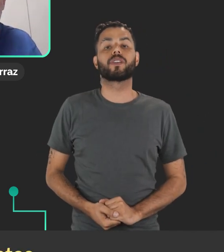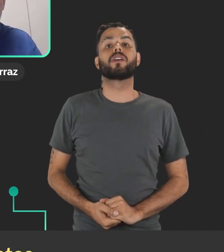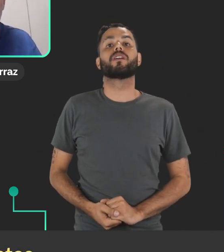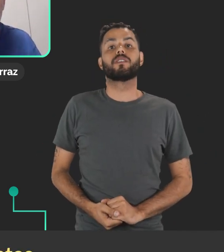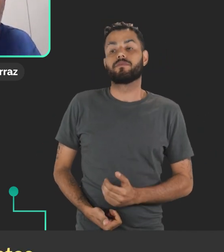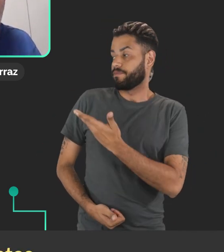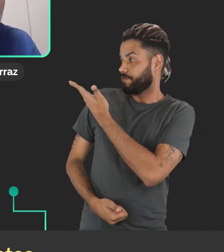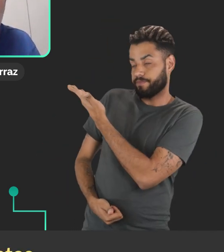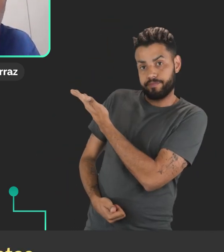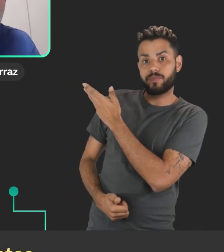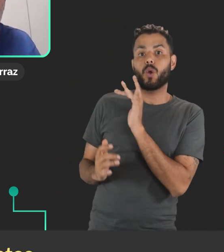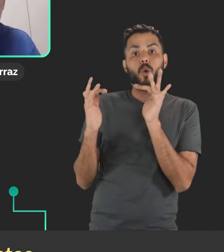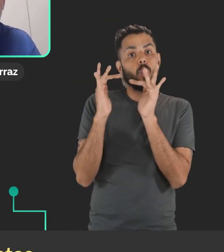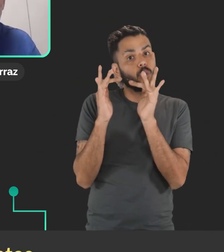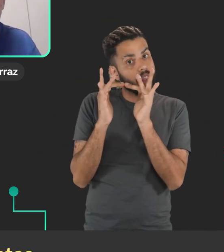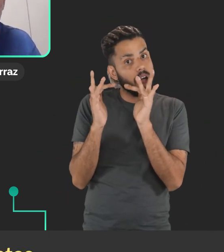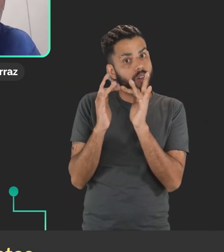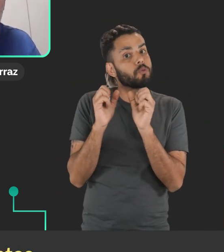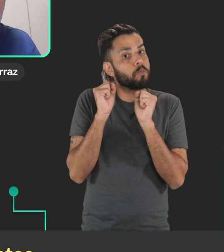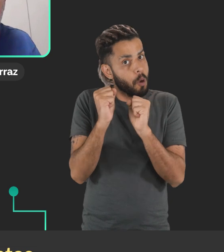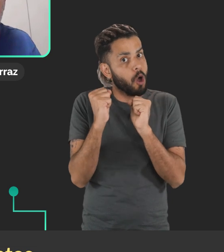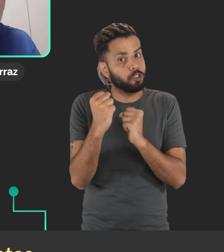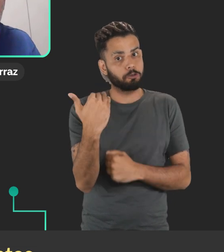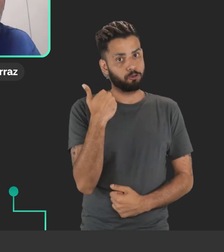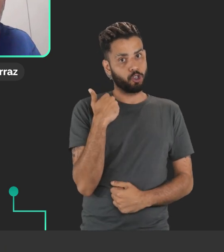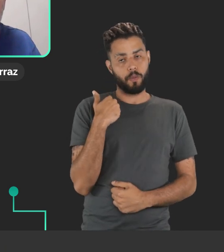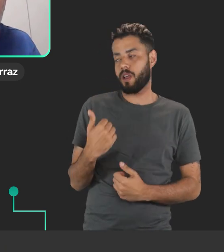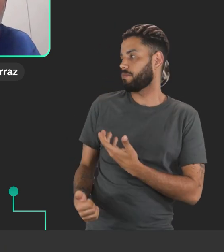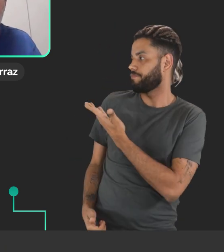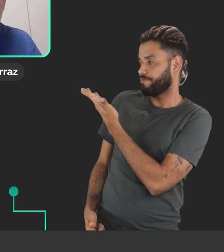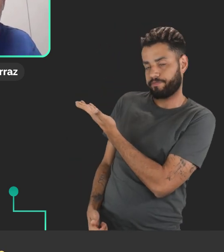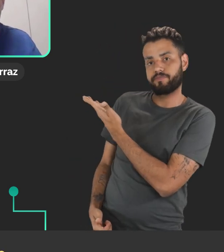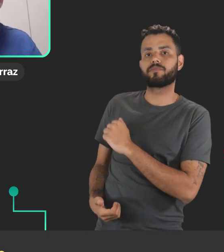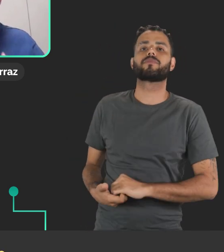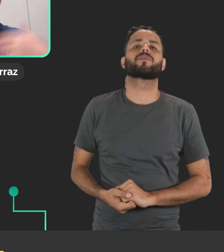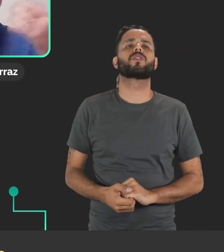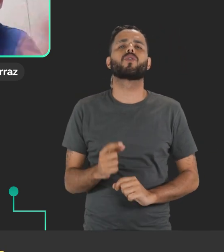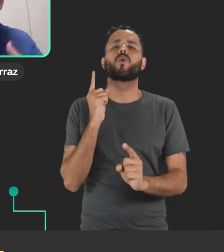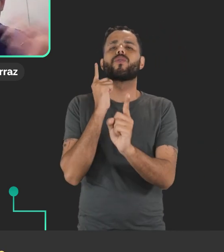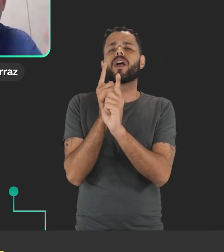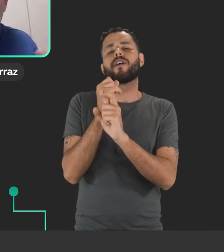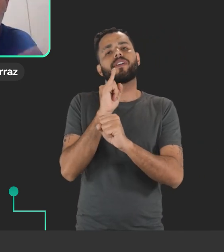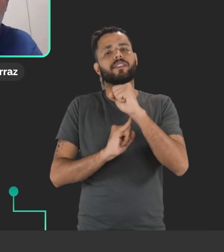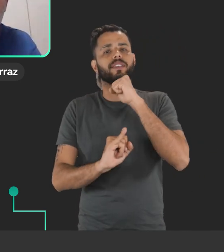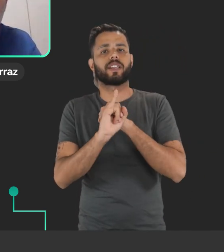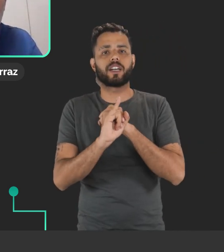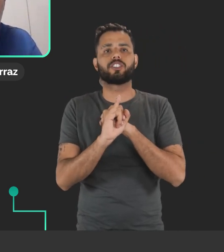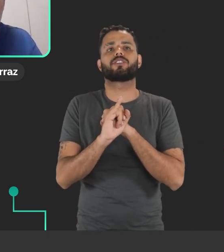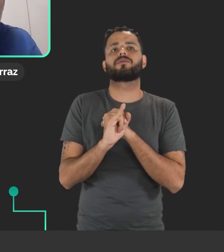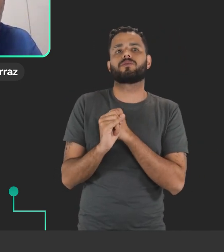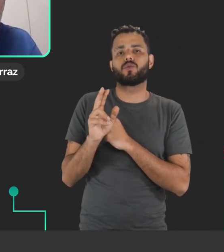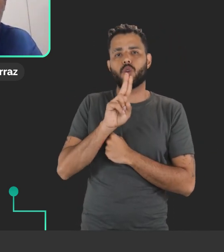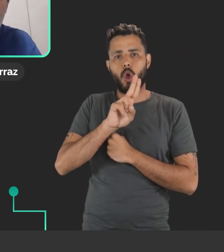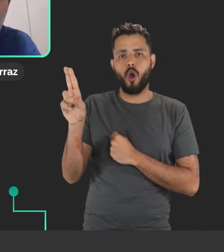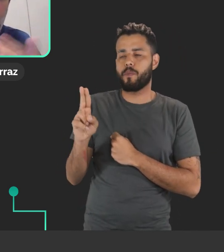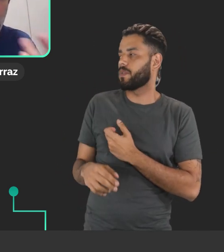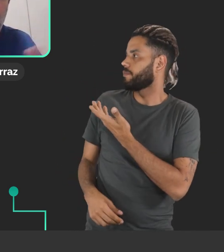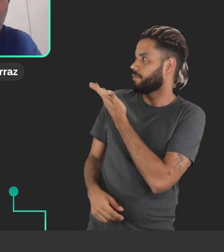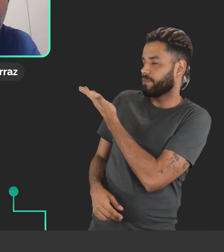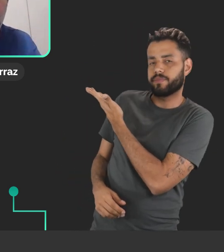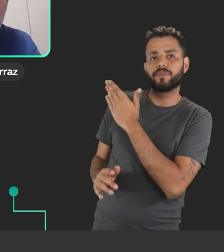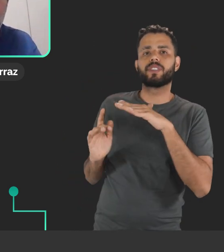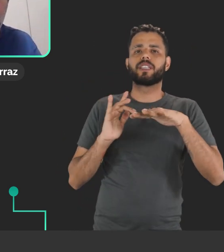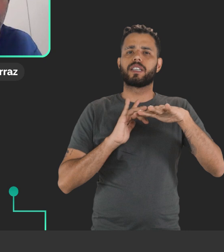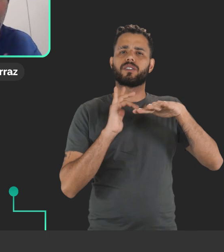meu slide eu já deixo pra vocês os meus contatos, né? A forma de entrar em contato comigo, né? Normalmente vocês me encontram na internet por Reinaldo Ferraz, nas redes